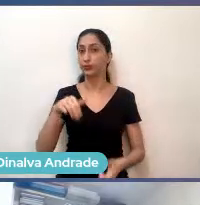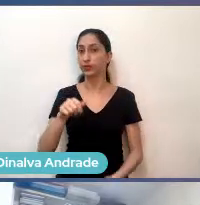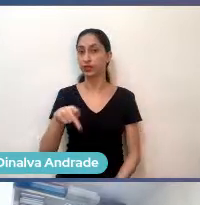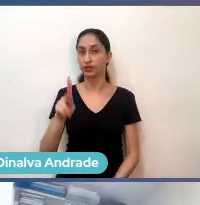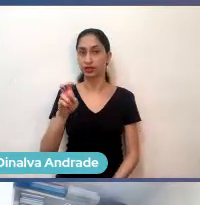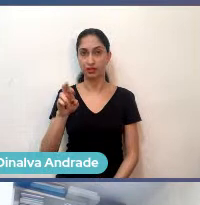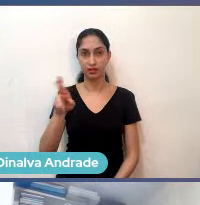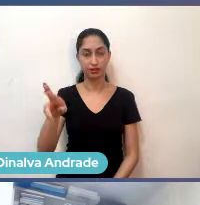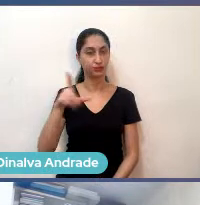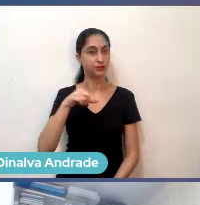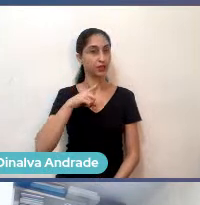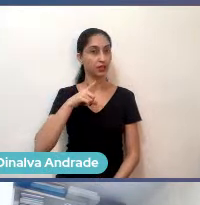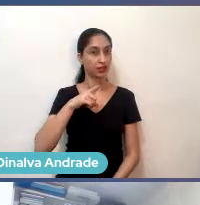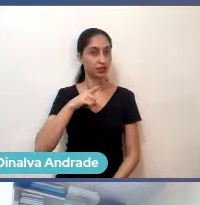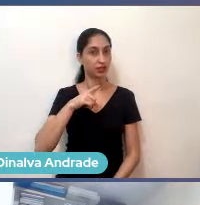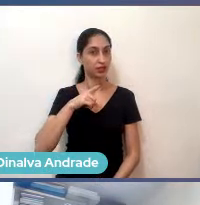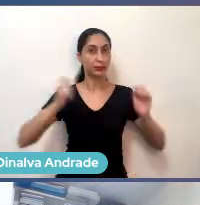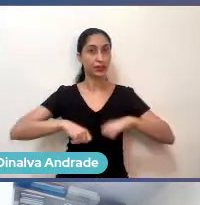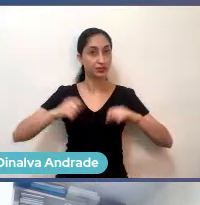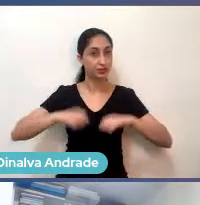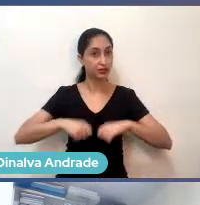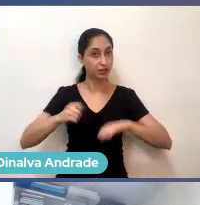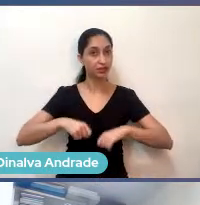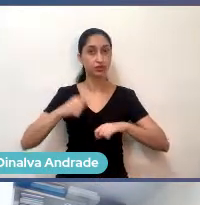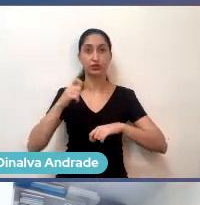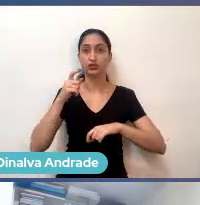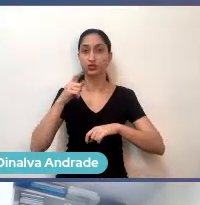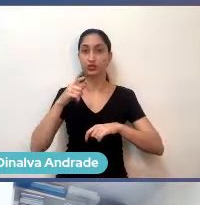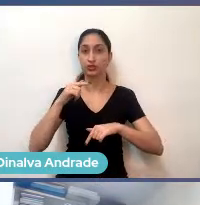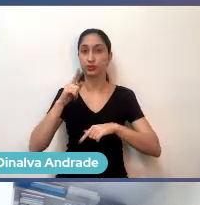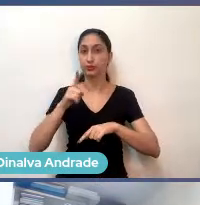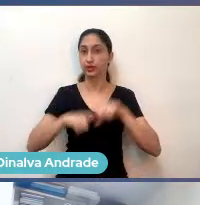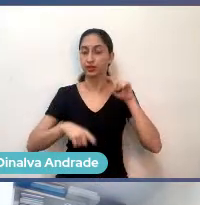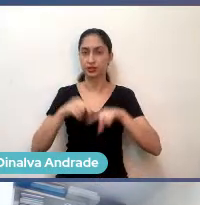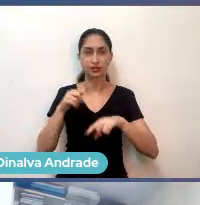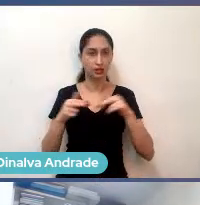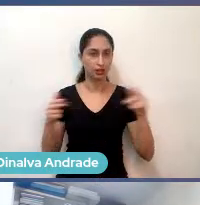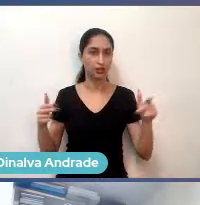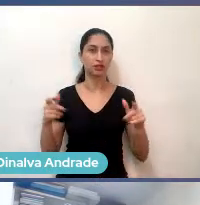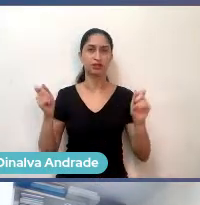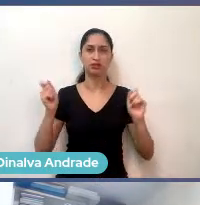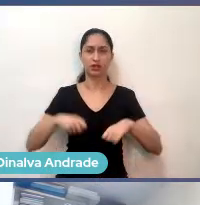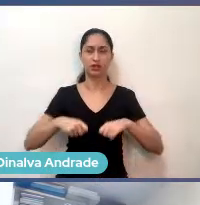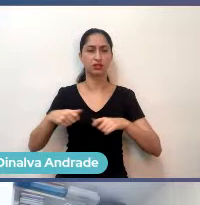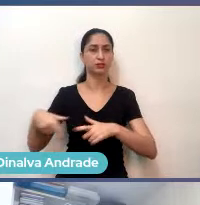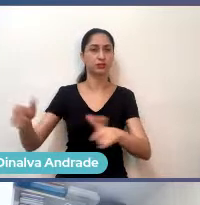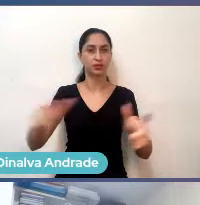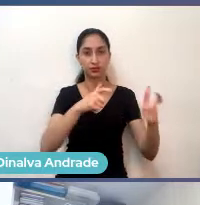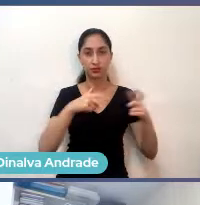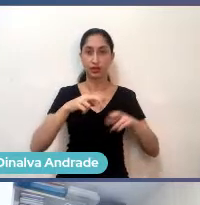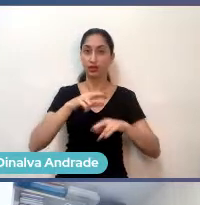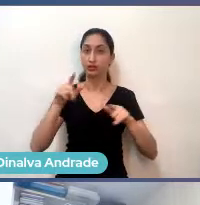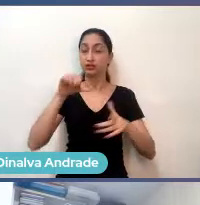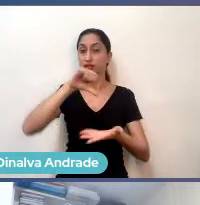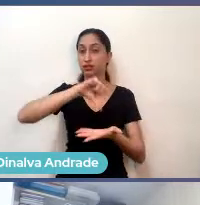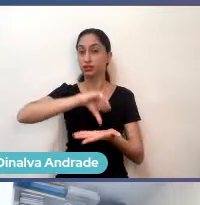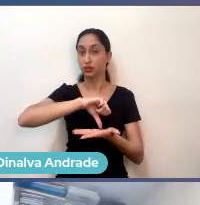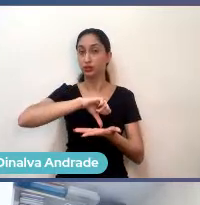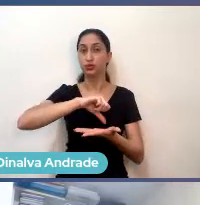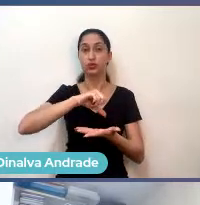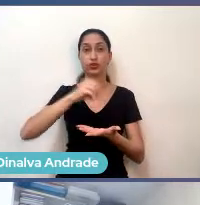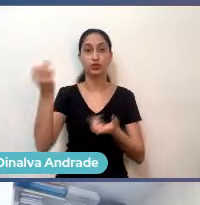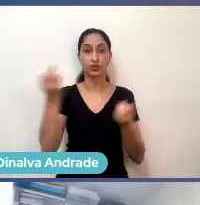diversas potencialidades de equipamentos, temos vários Espaço Maker, Centros de Inovação, IDEM,